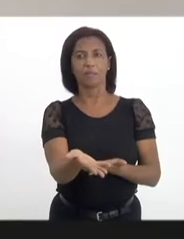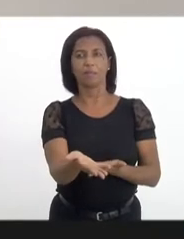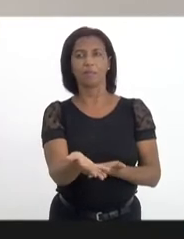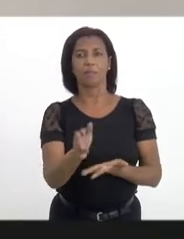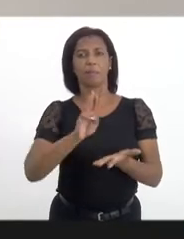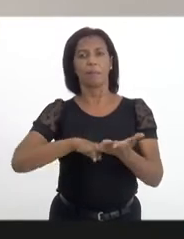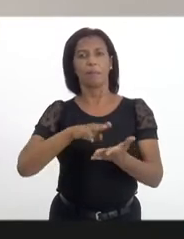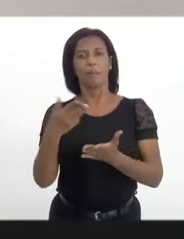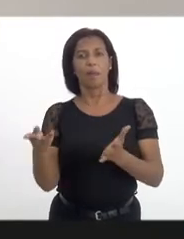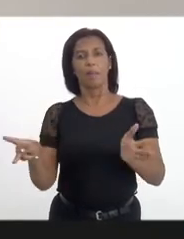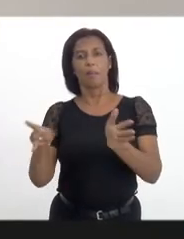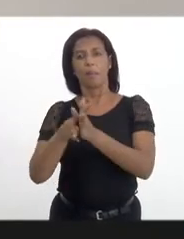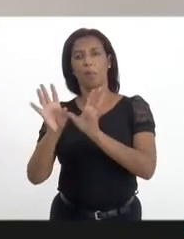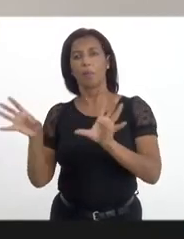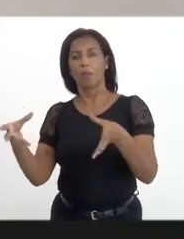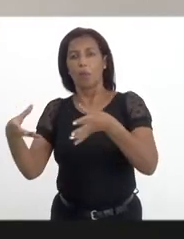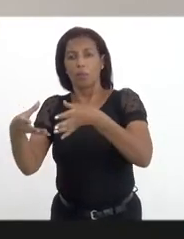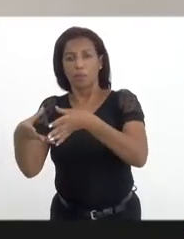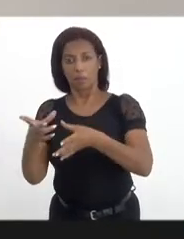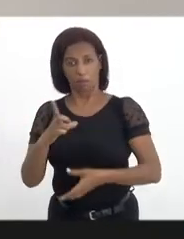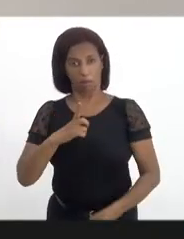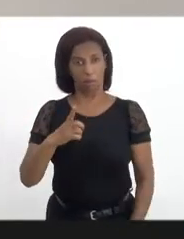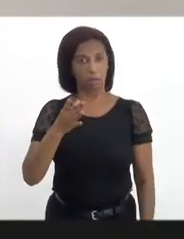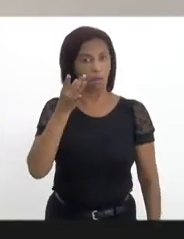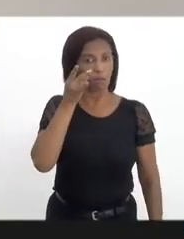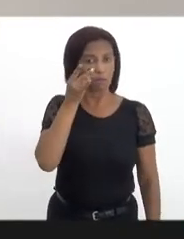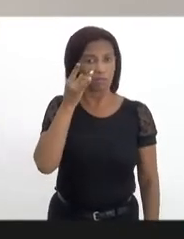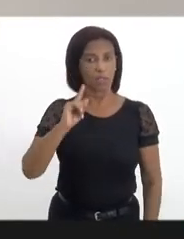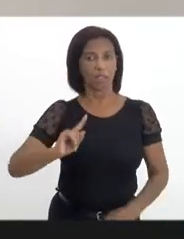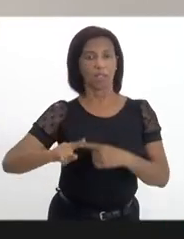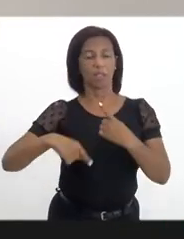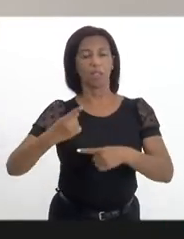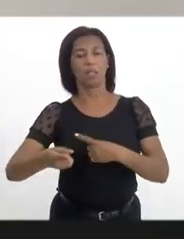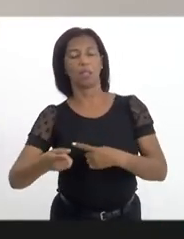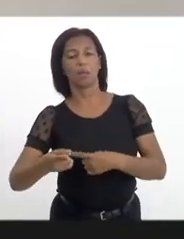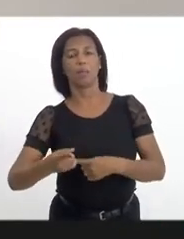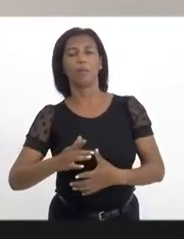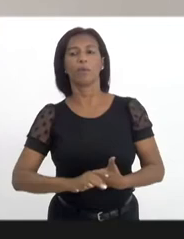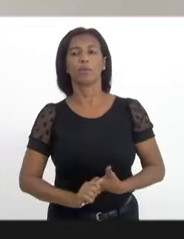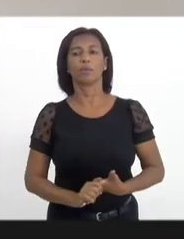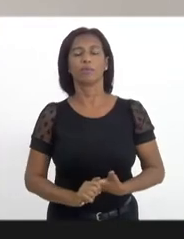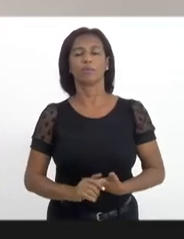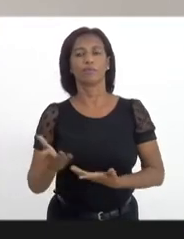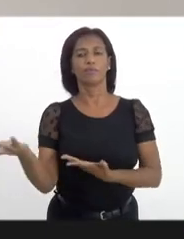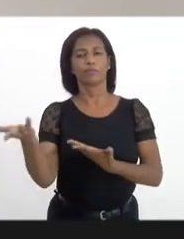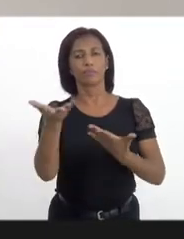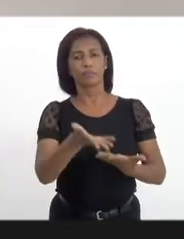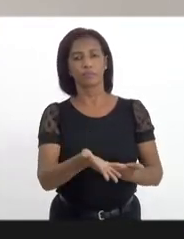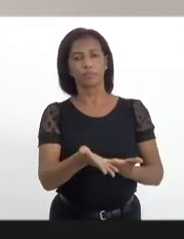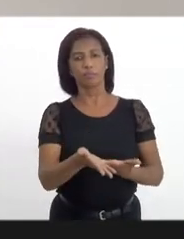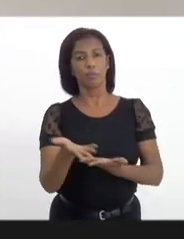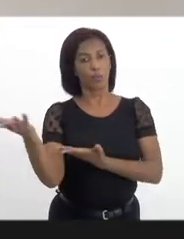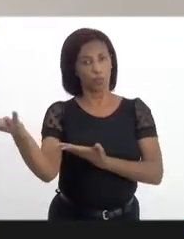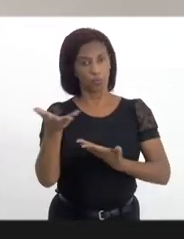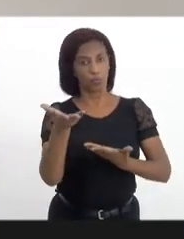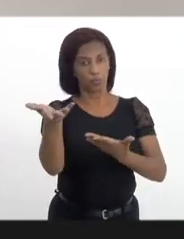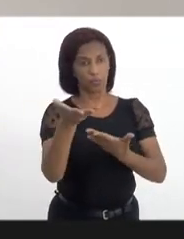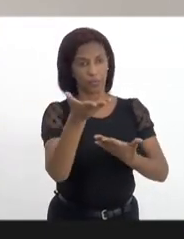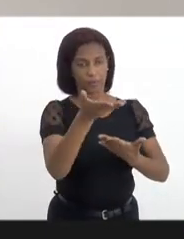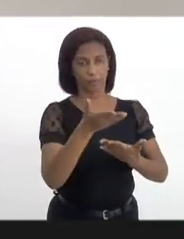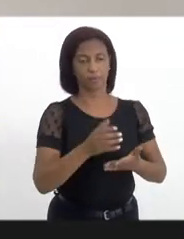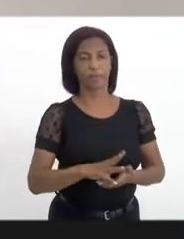membros dessa comissão, caso estejam presentes e logo em seguida passarei a palavra para os nossos convidados.